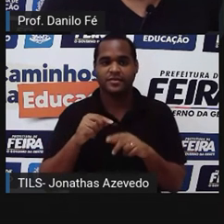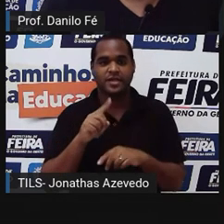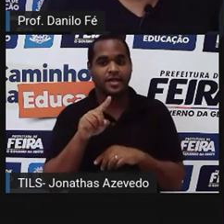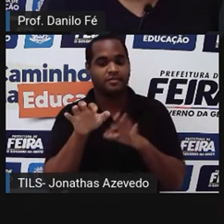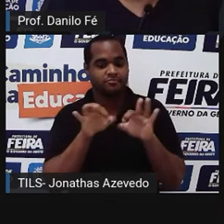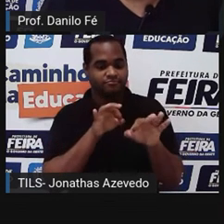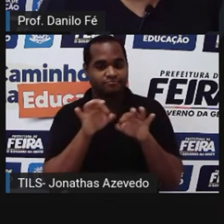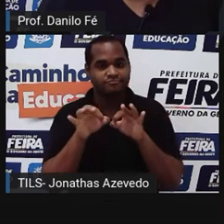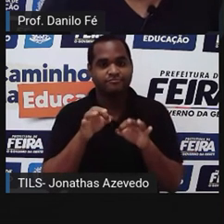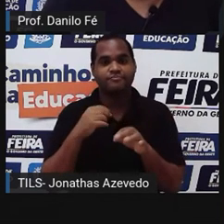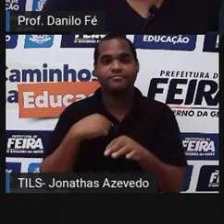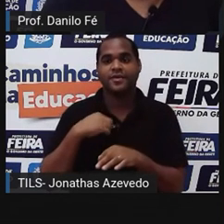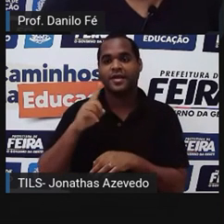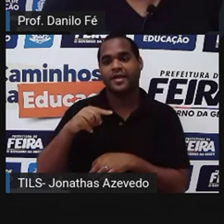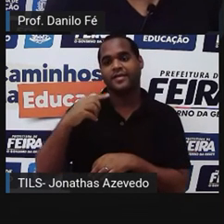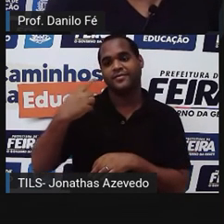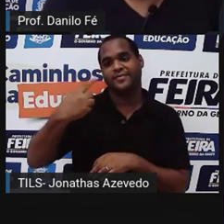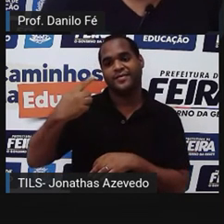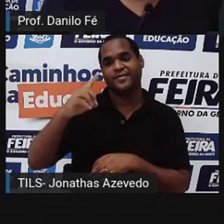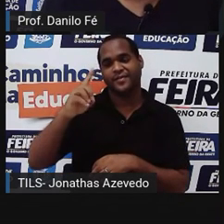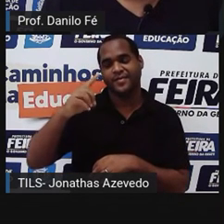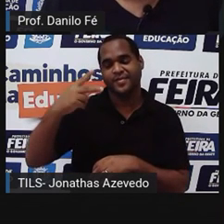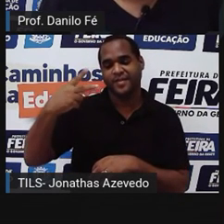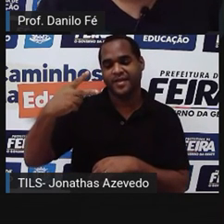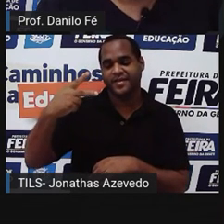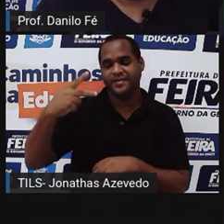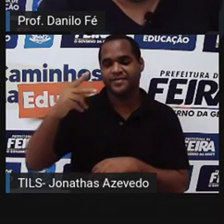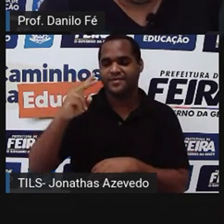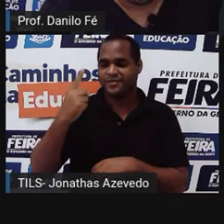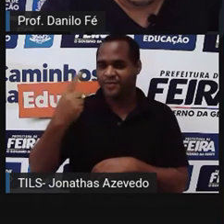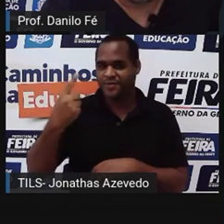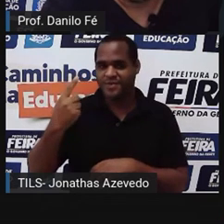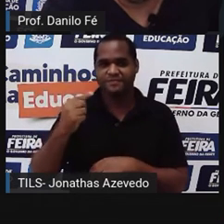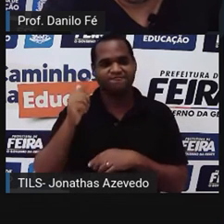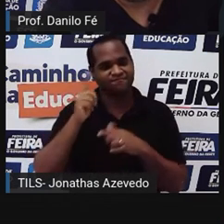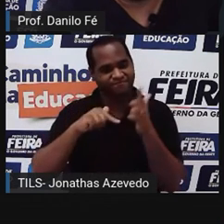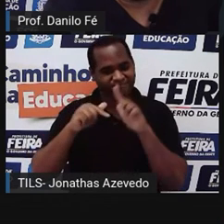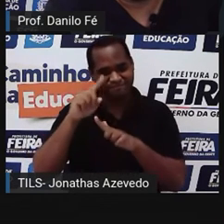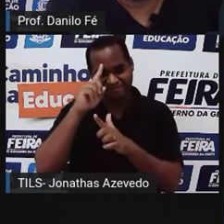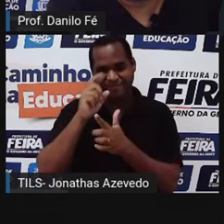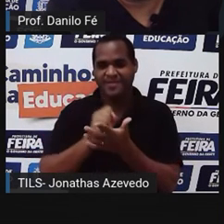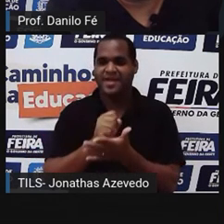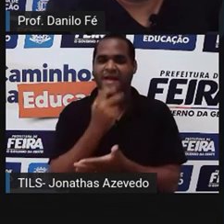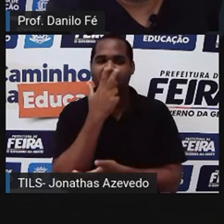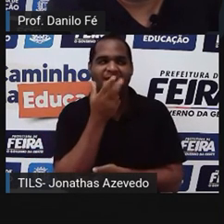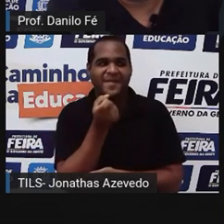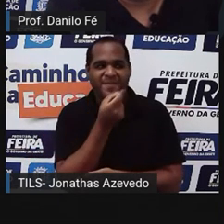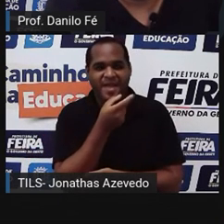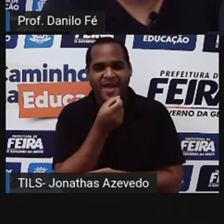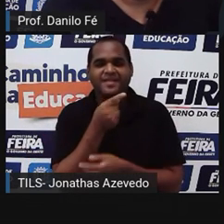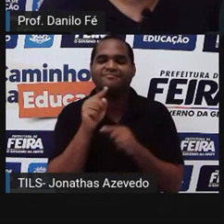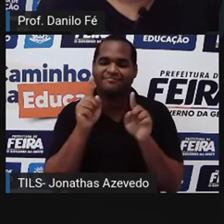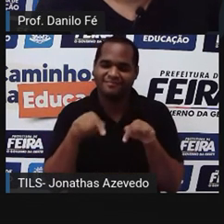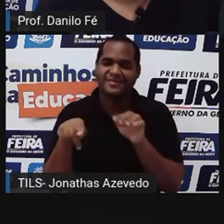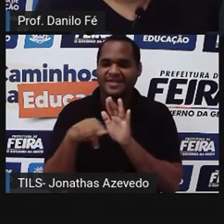resolver essa divergência? O próprio imperador, na forma do poder moderador. Parece piada, mas foi assim que ele fez.